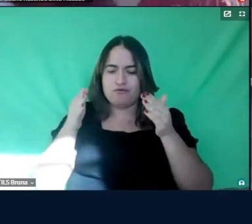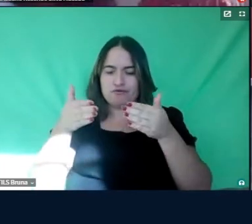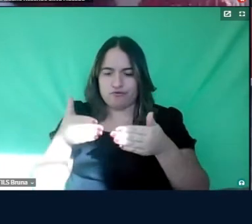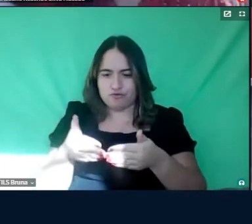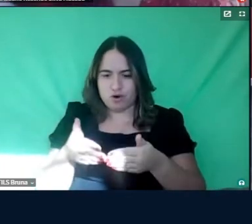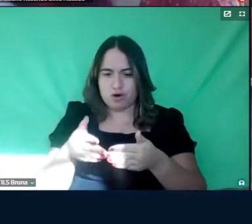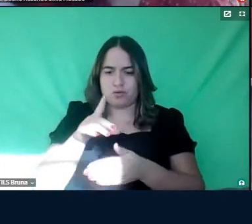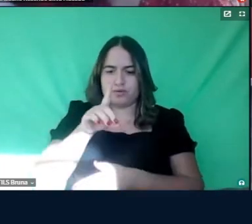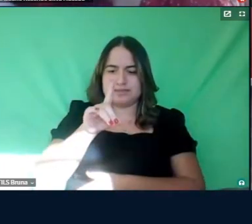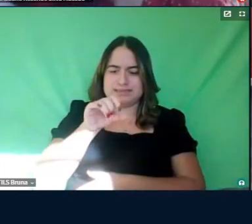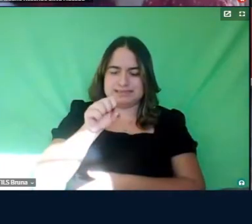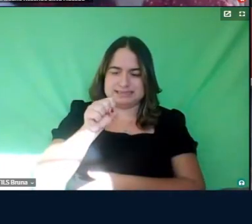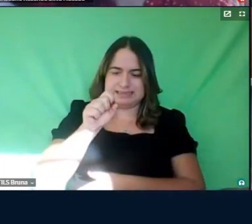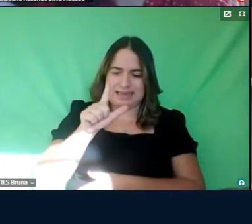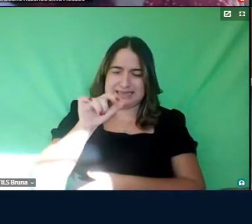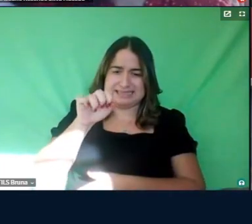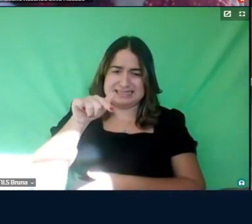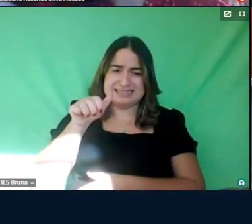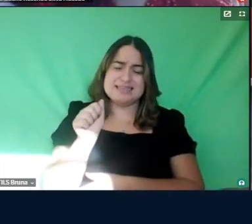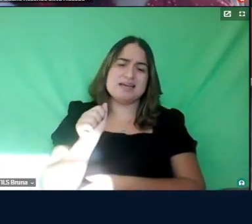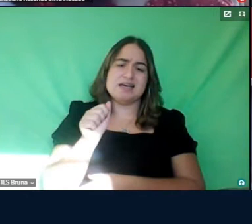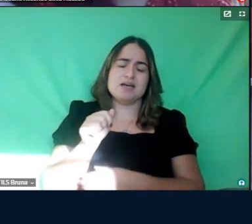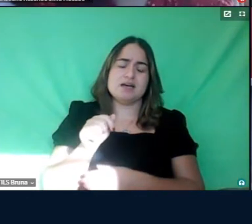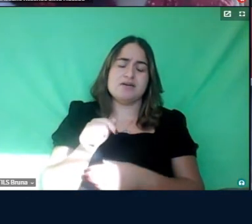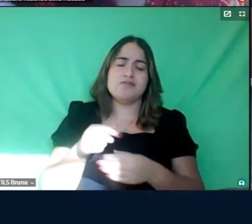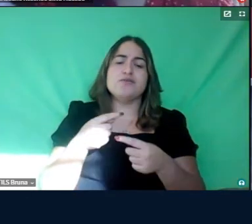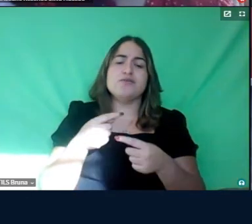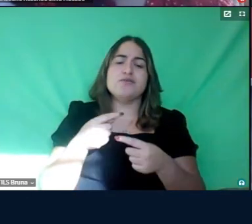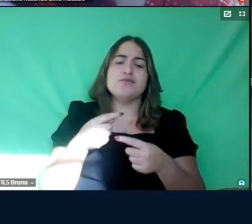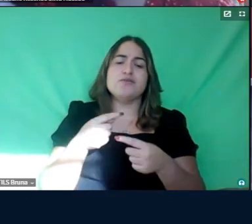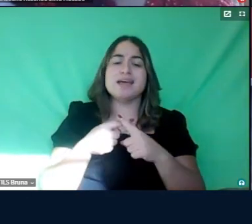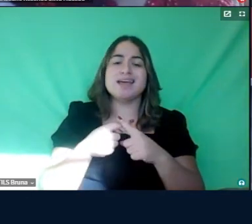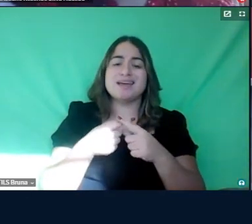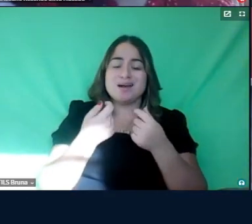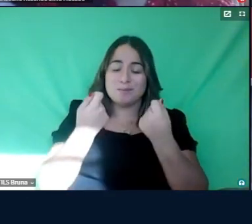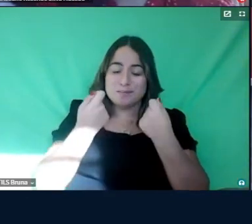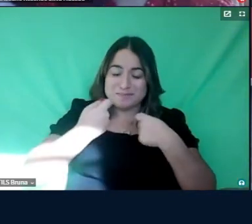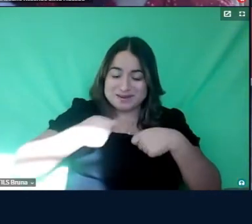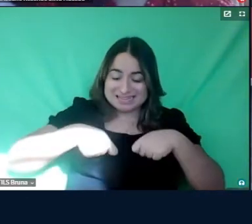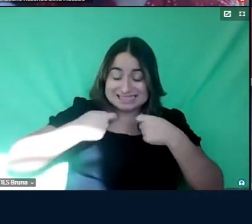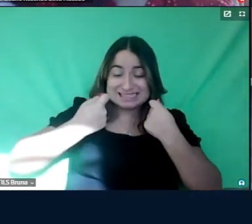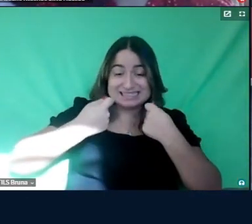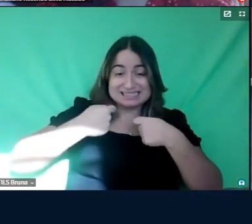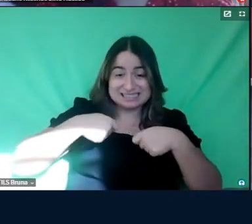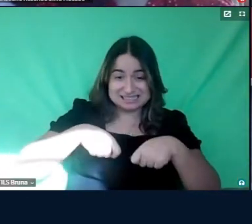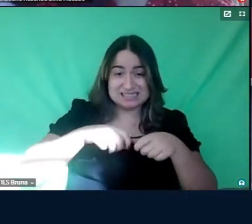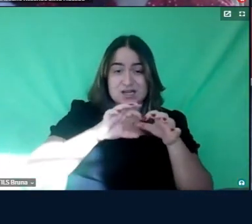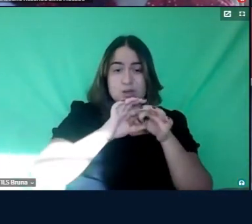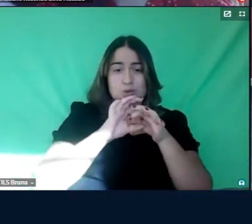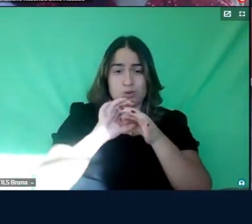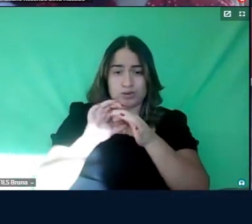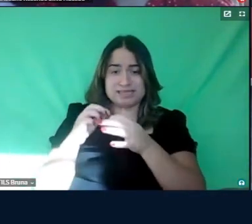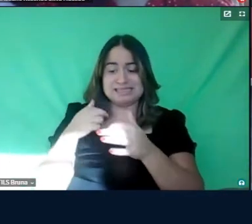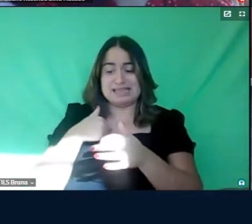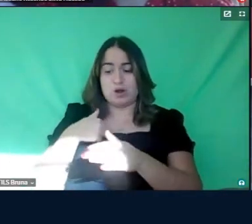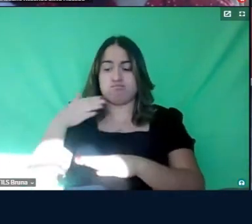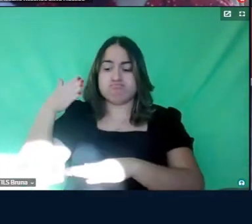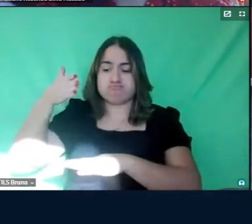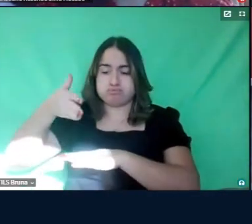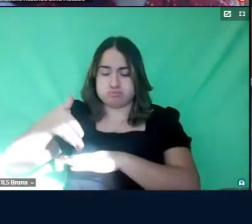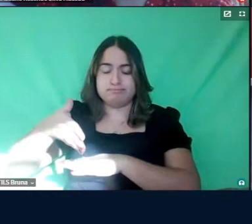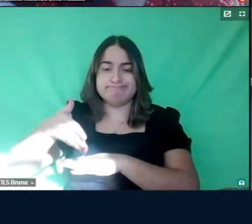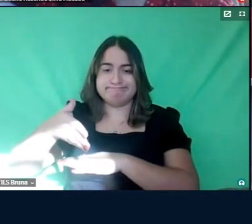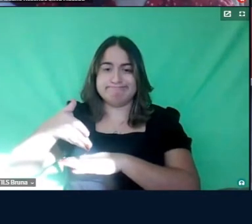dislexia, foi justamente em função de uma necessidade, né? Do contexto onde eu estava inserida.